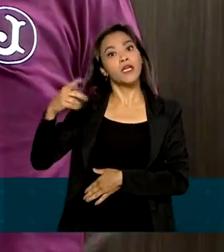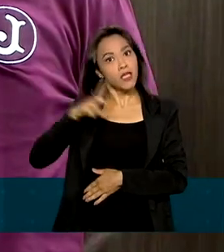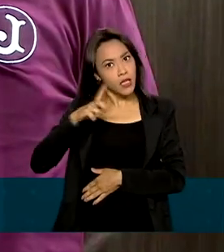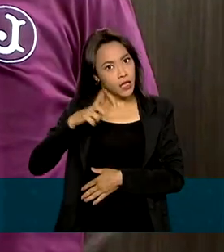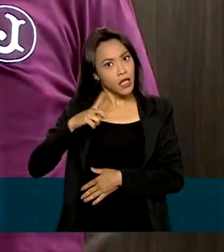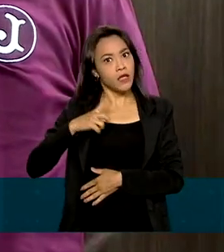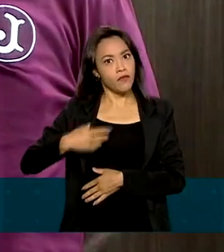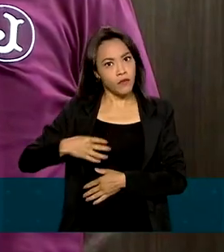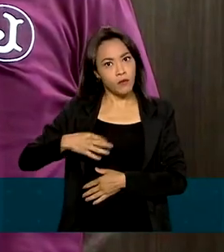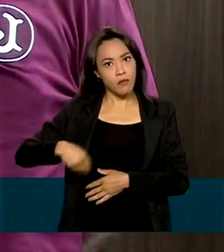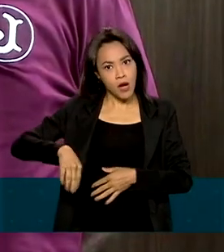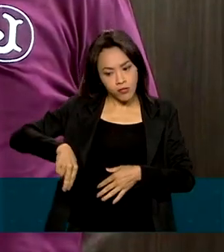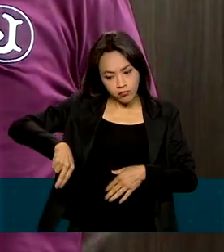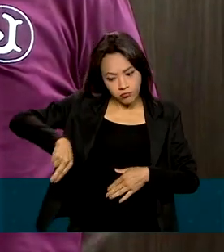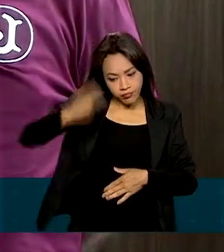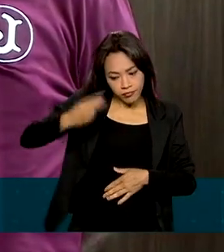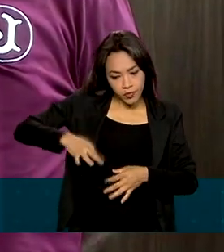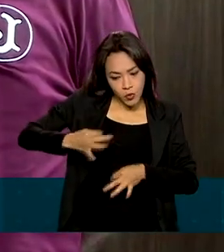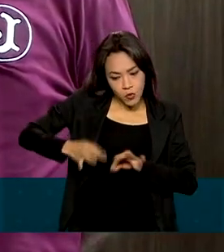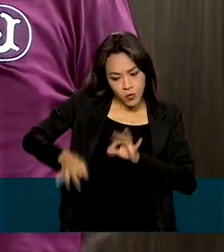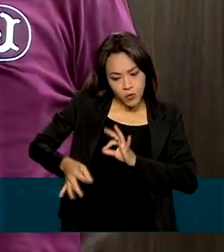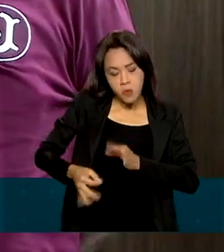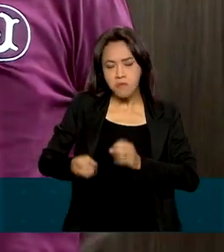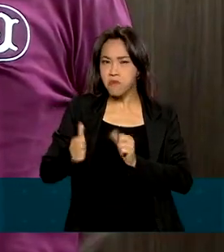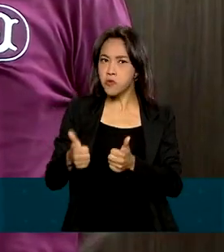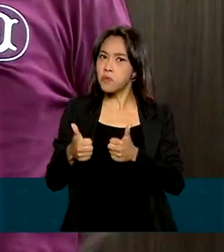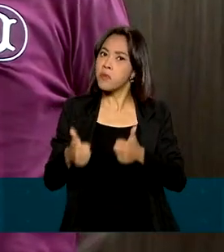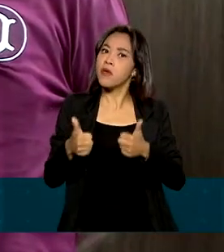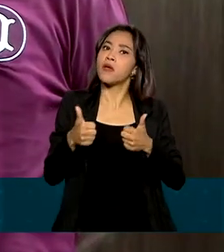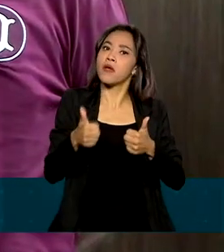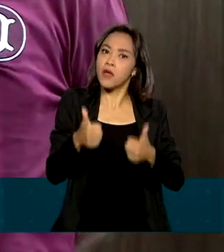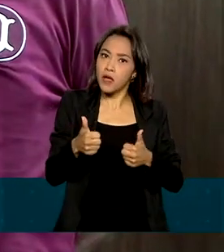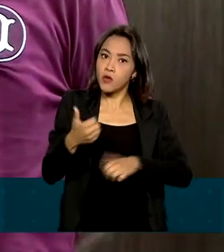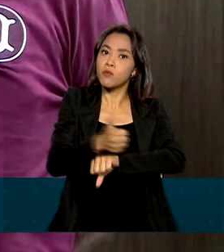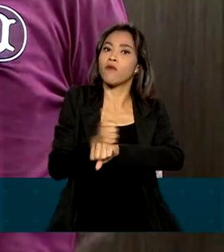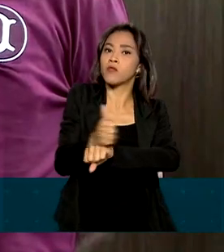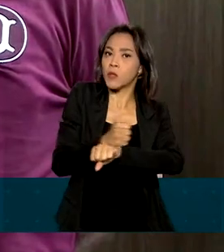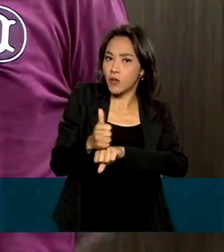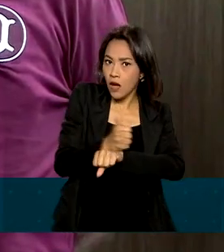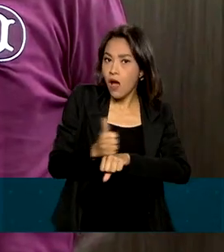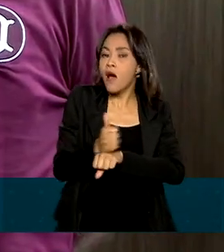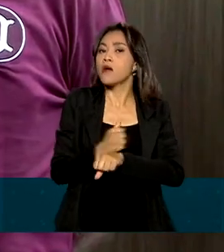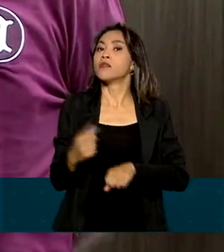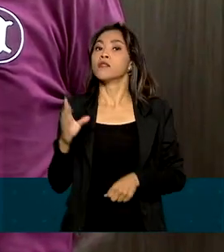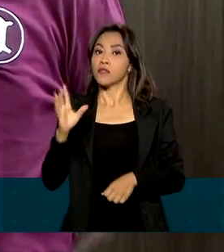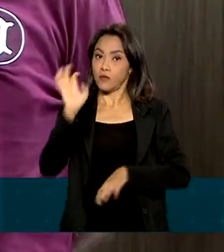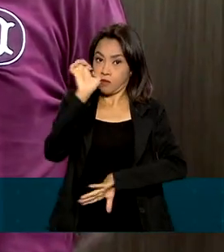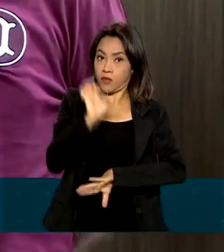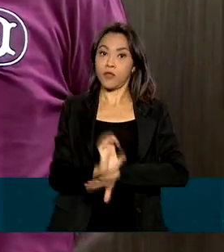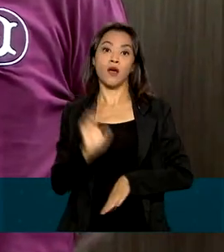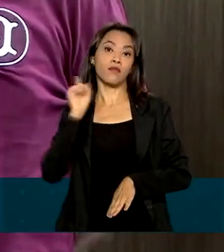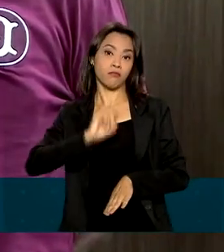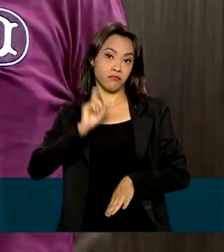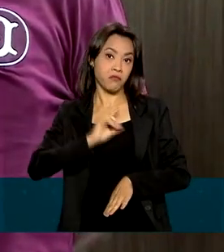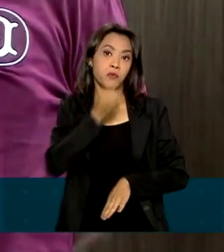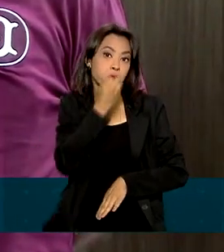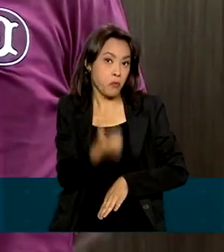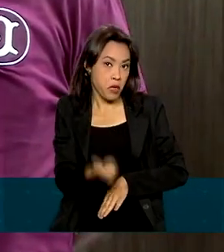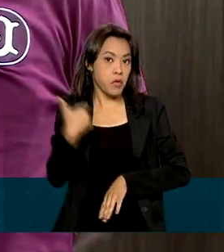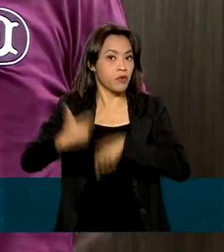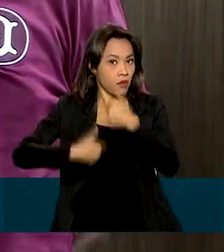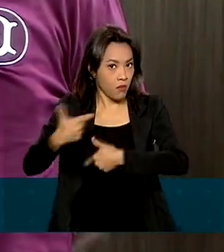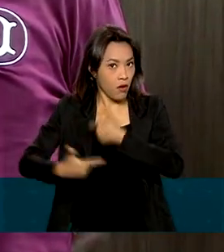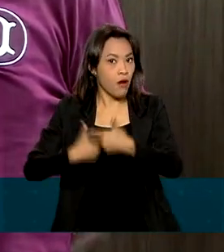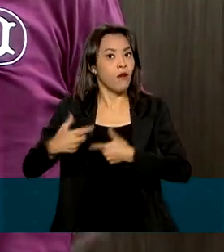pelos profissionais que atenderam ele de fora, Santa Casa, muito bem feita.